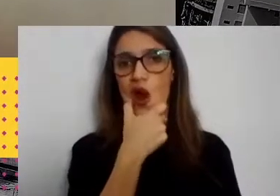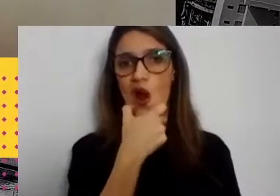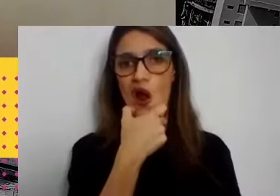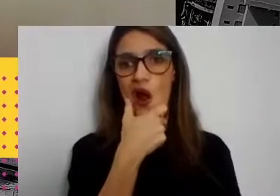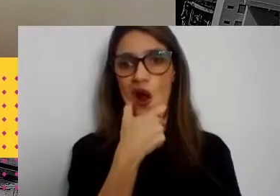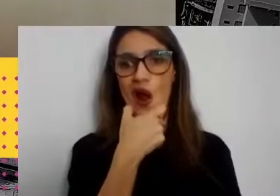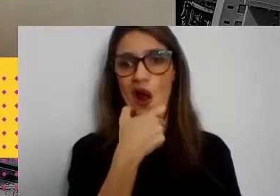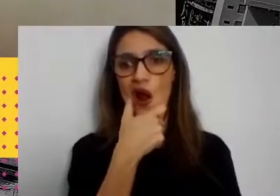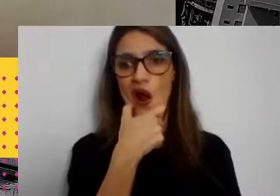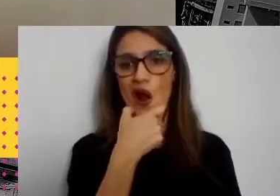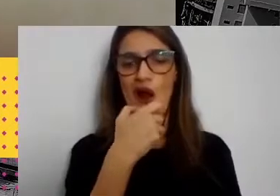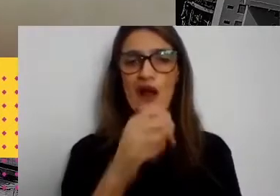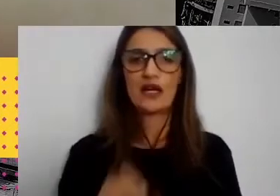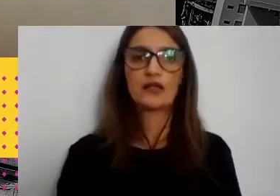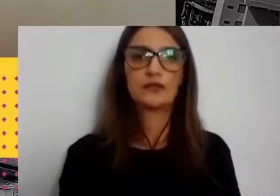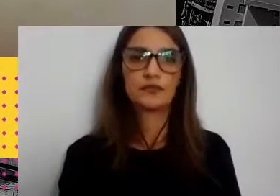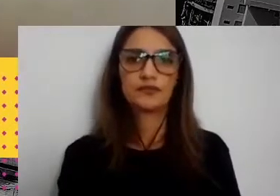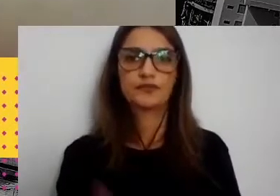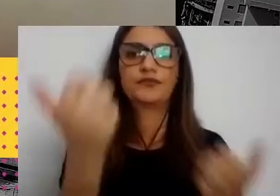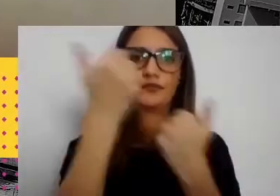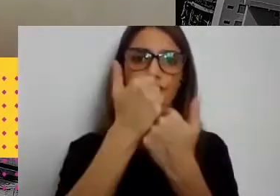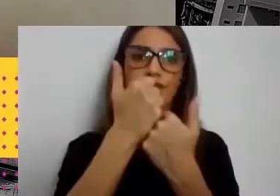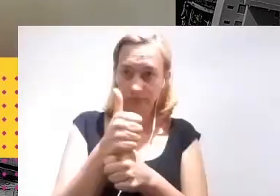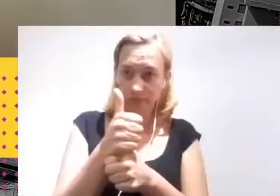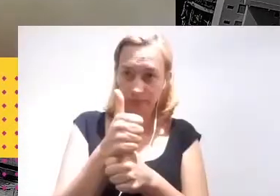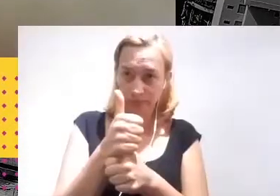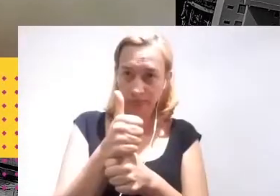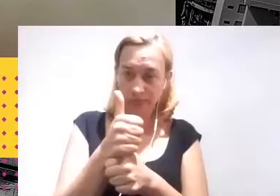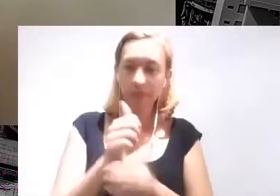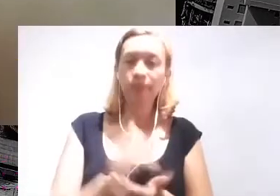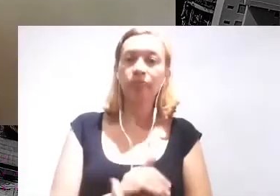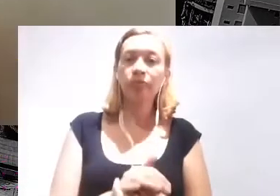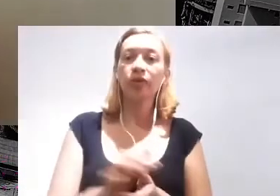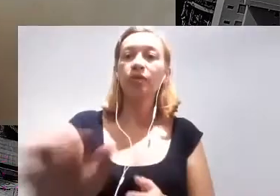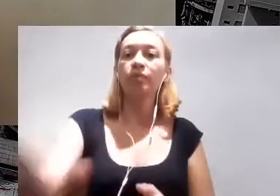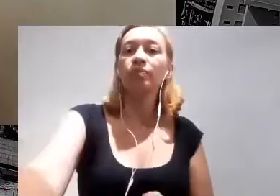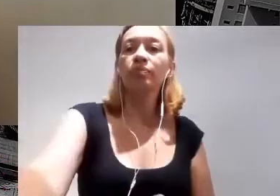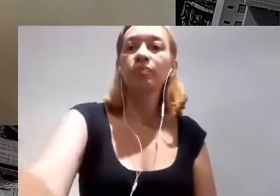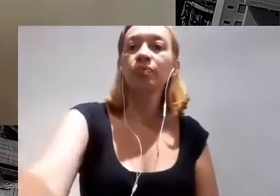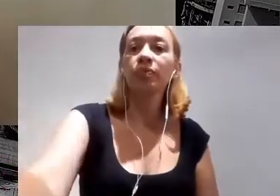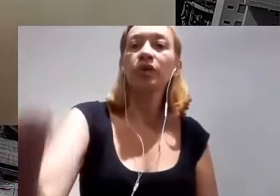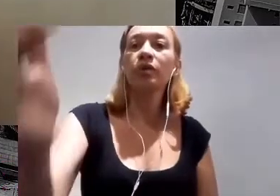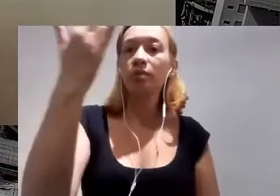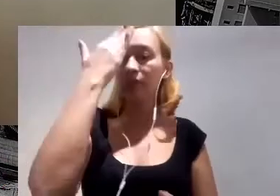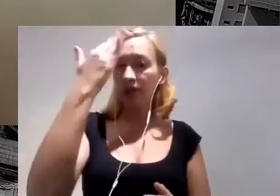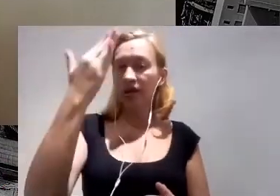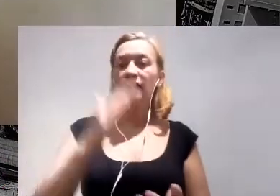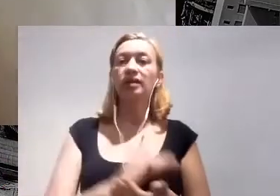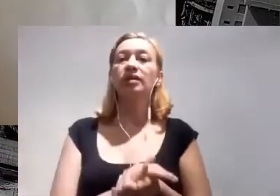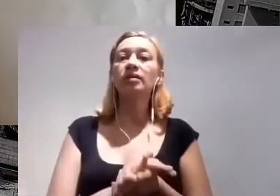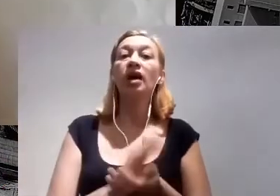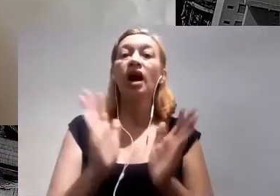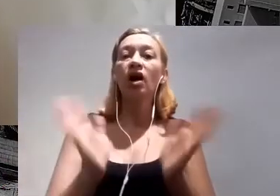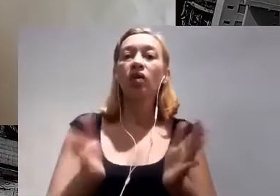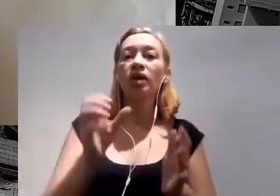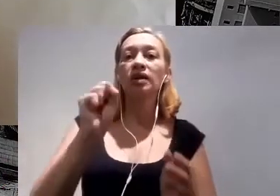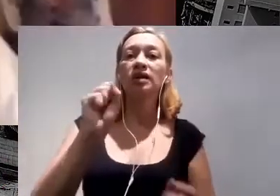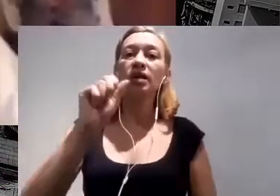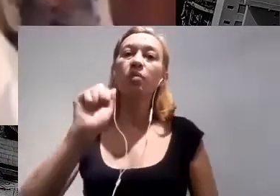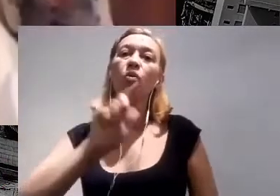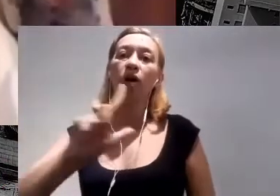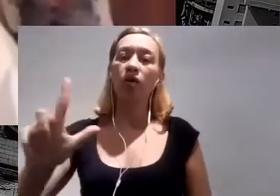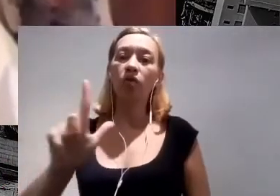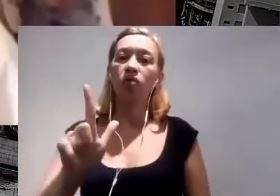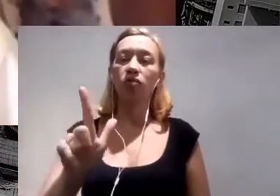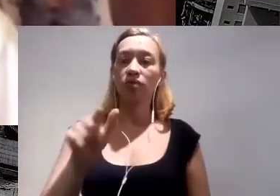contribuições técnicas de como a gente consegue avançar no tema. Bem, agora, Samuel, com você. Obrigado,